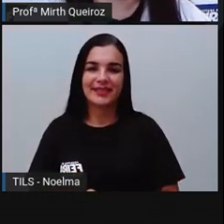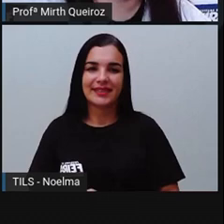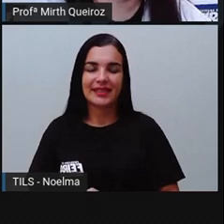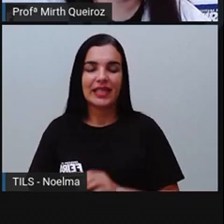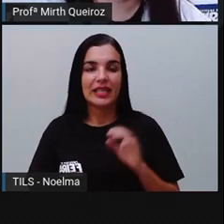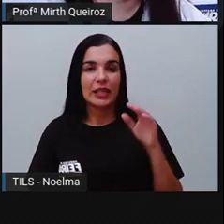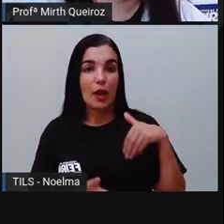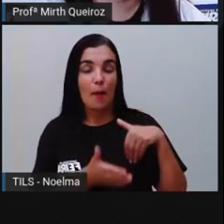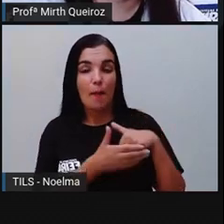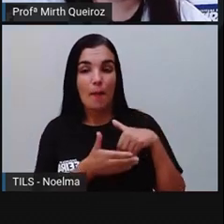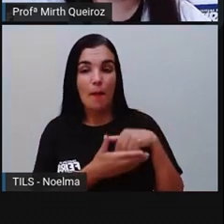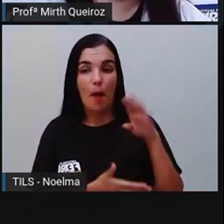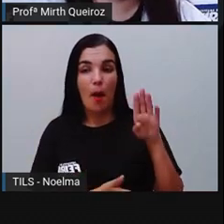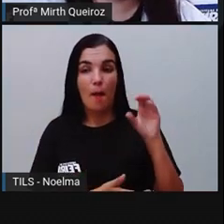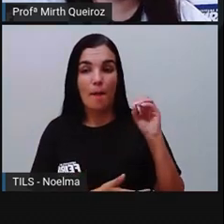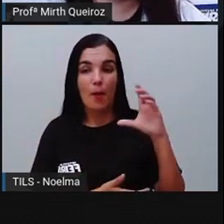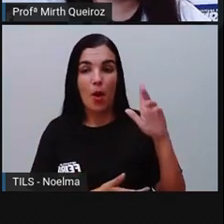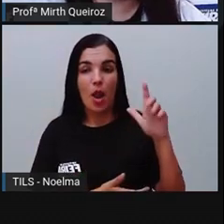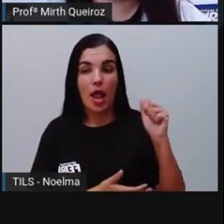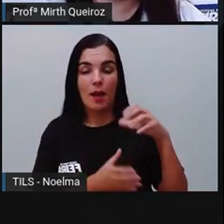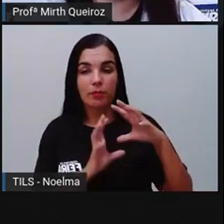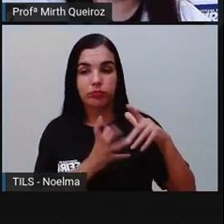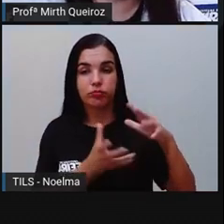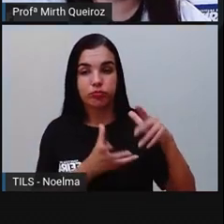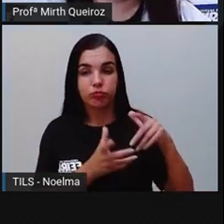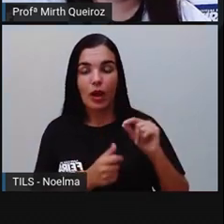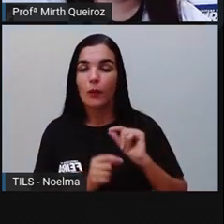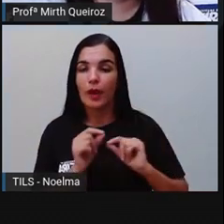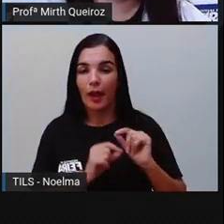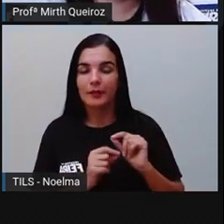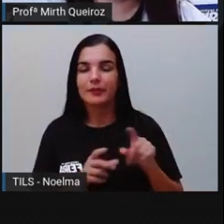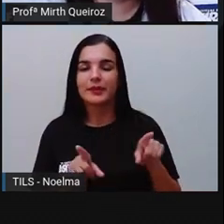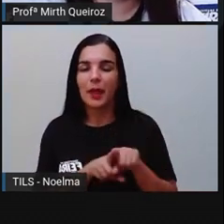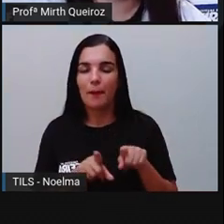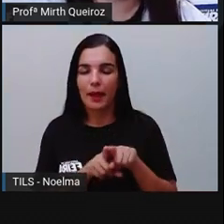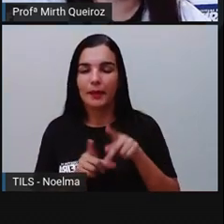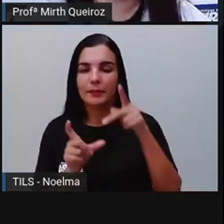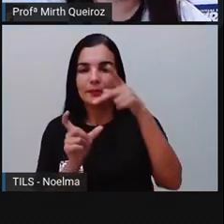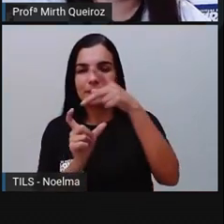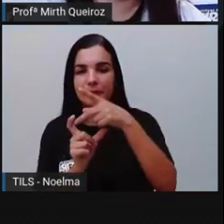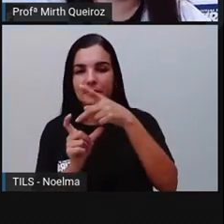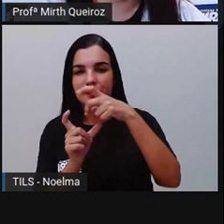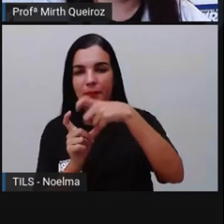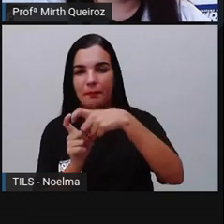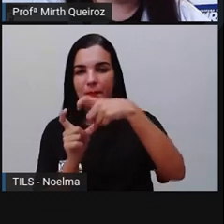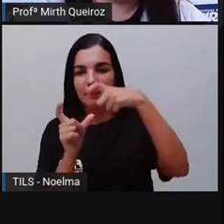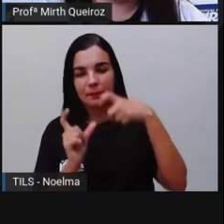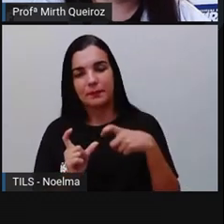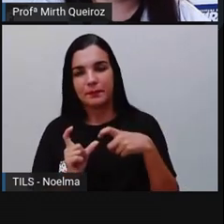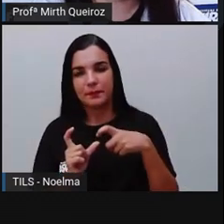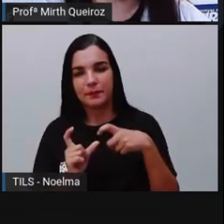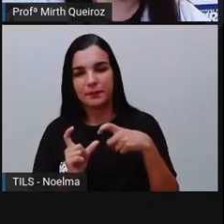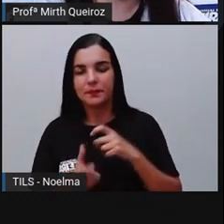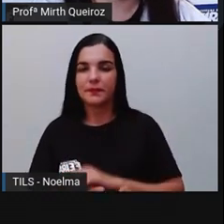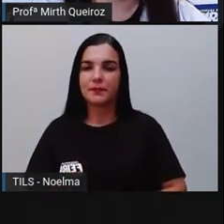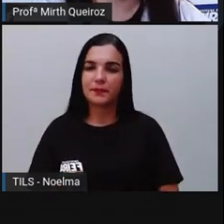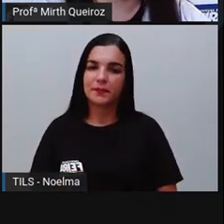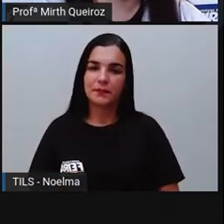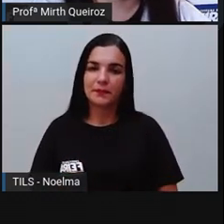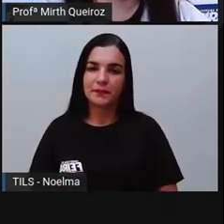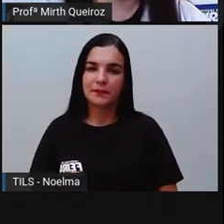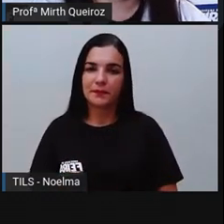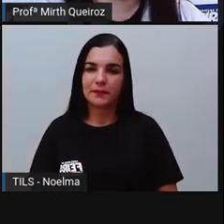Bó. Bó é o mais forte, né? E é a penúltima sílaba. Então, é uma palavra paroxítona.